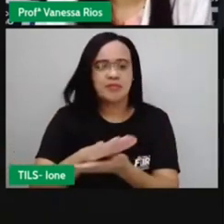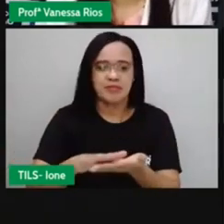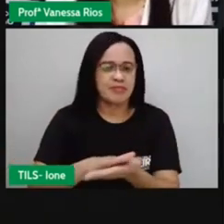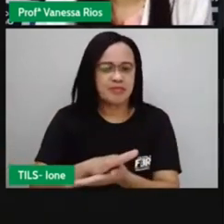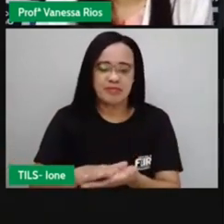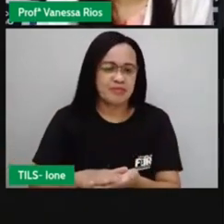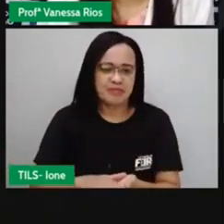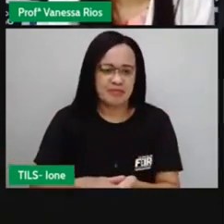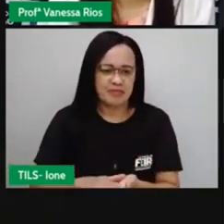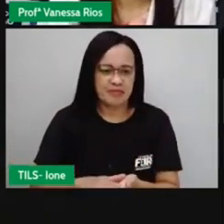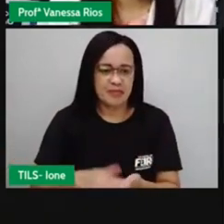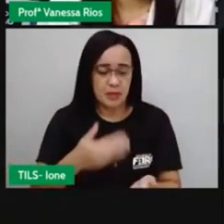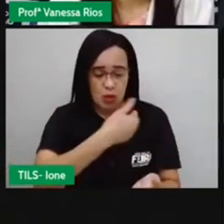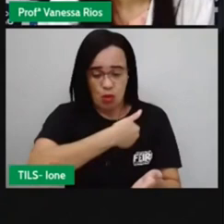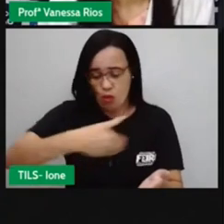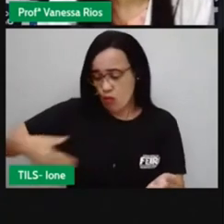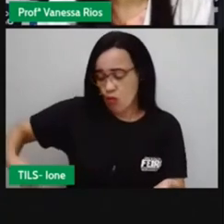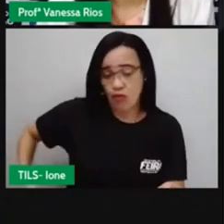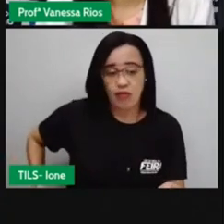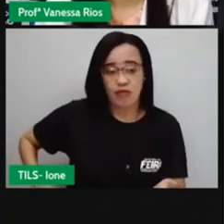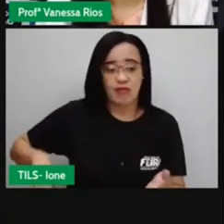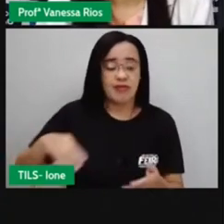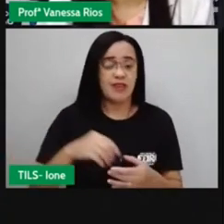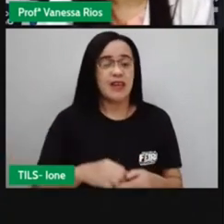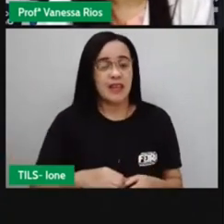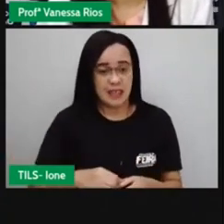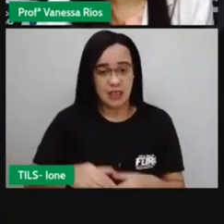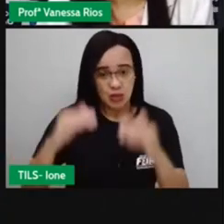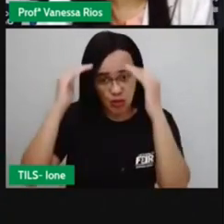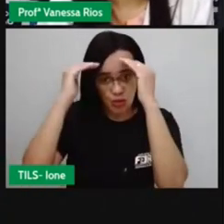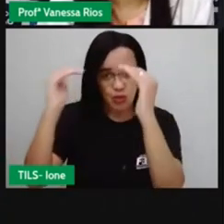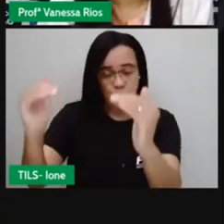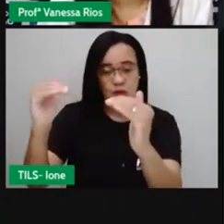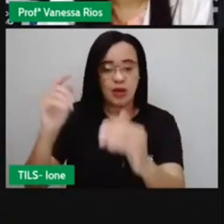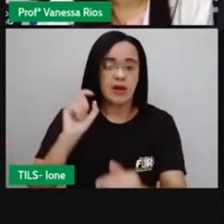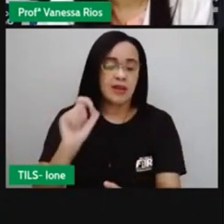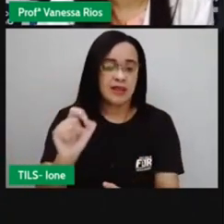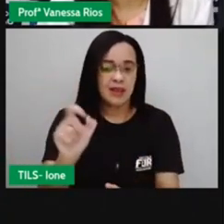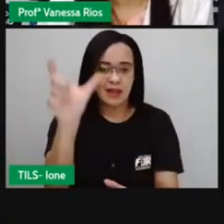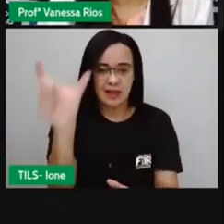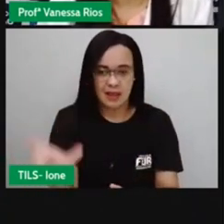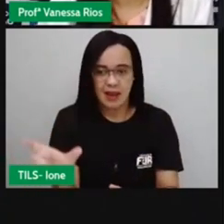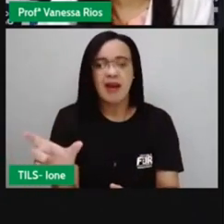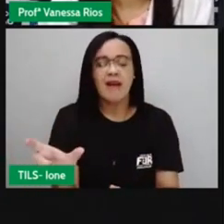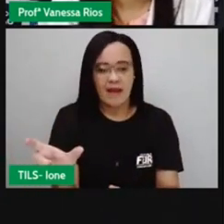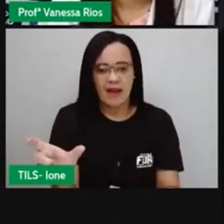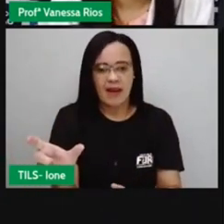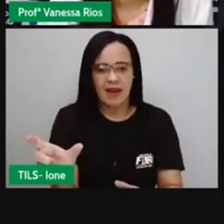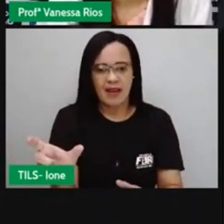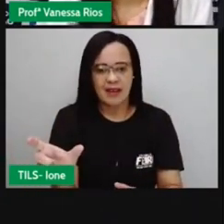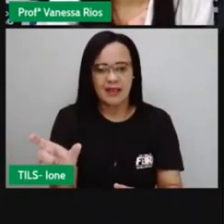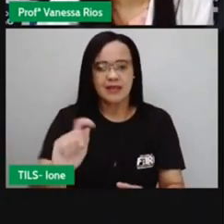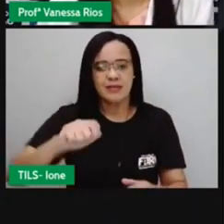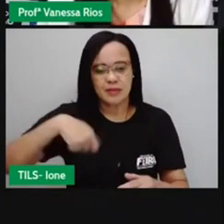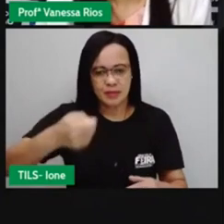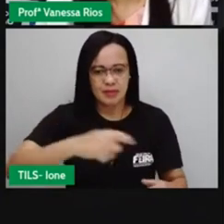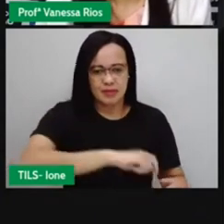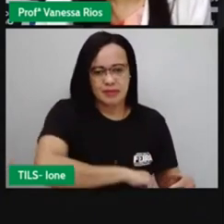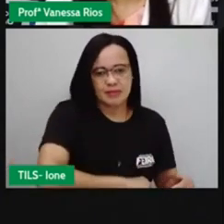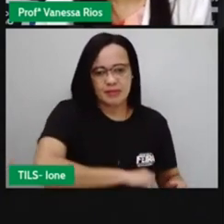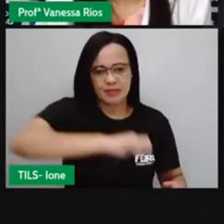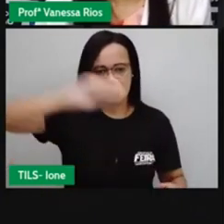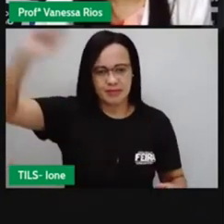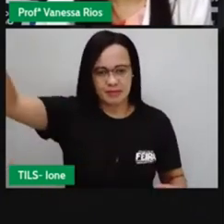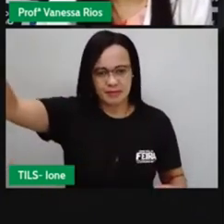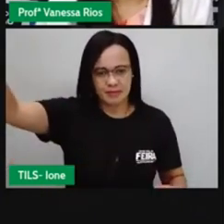por quem estava aqui, não devendo aí mais obrigações relacionadas à exploração que Portugal